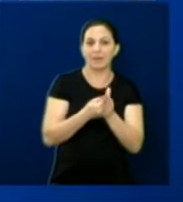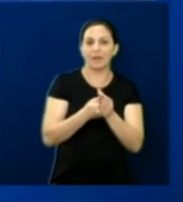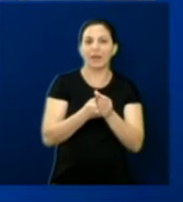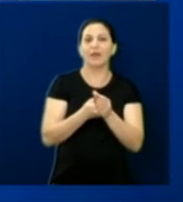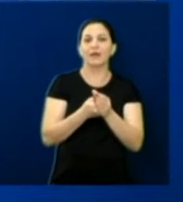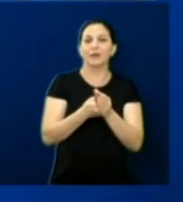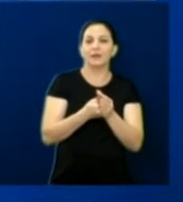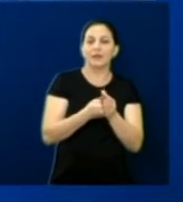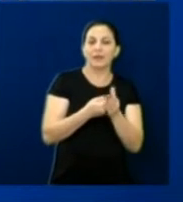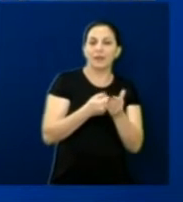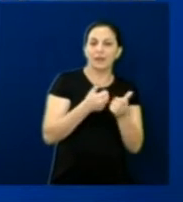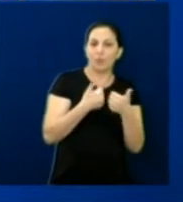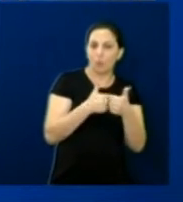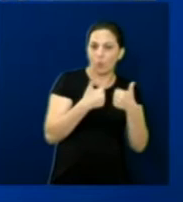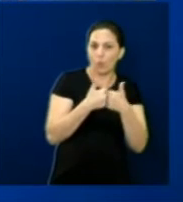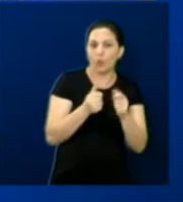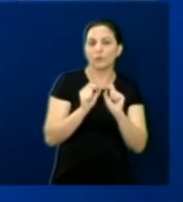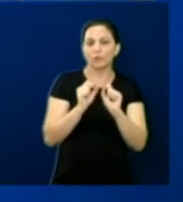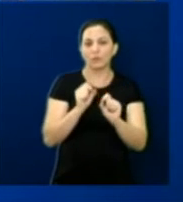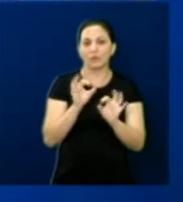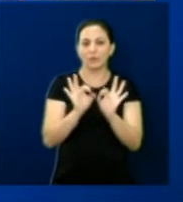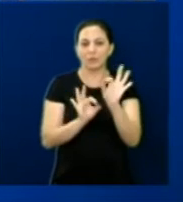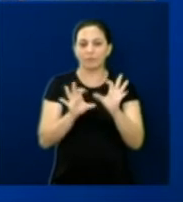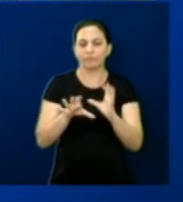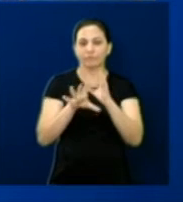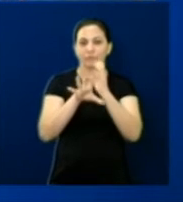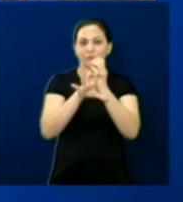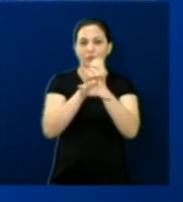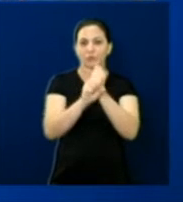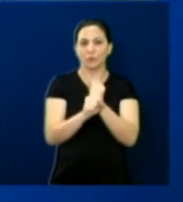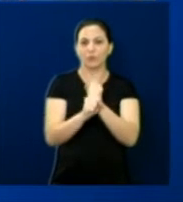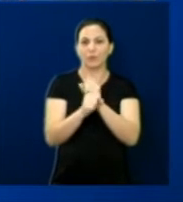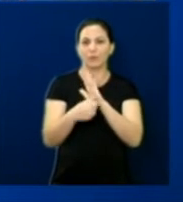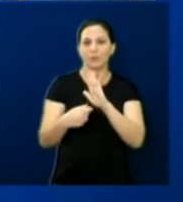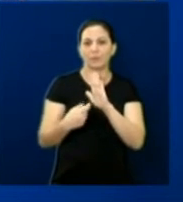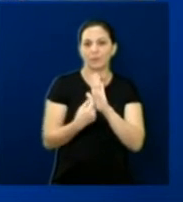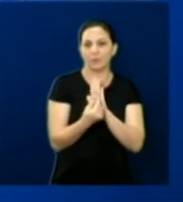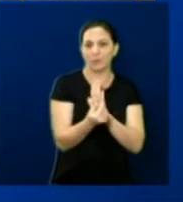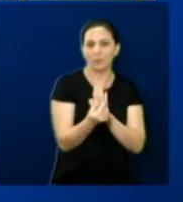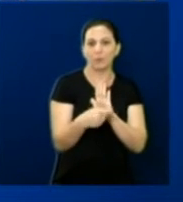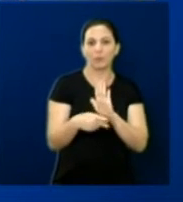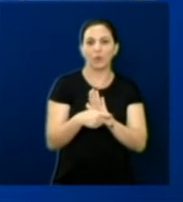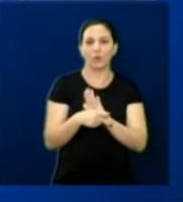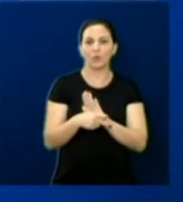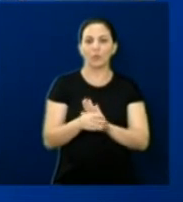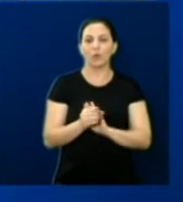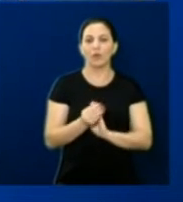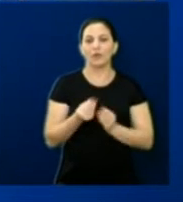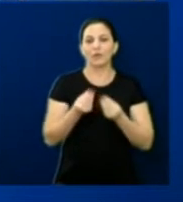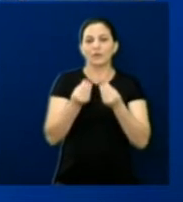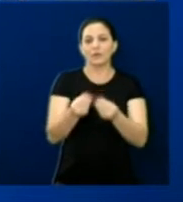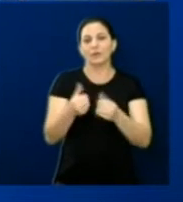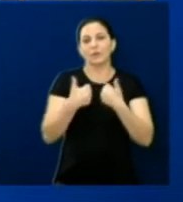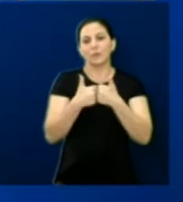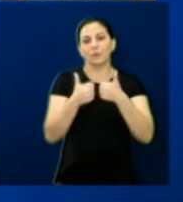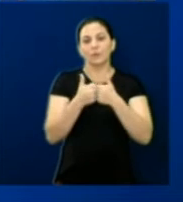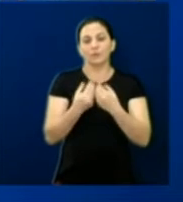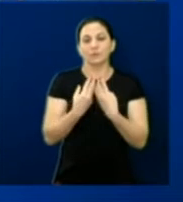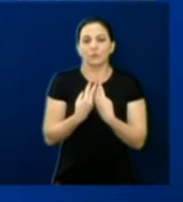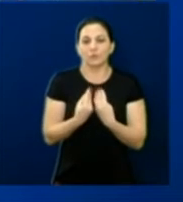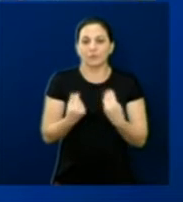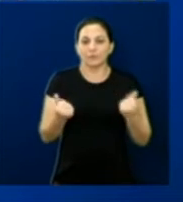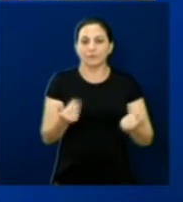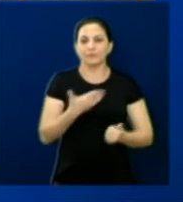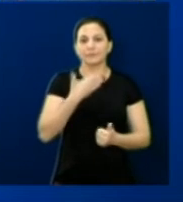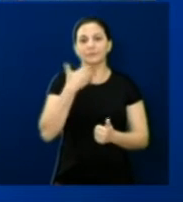certeza de que o conhecimento do cálculo, bem como a elaboração da tarifa, causará uma melhoria significativa na oferta de um transporte coletivo mais qualificado,